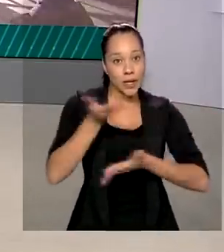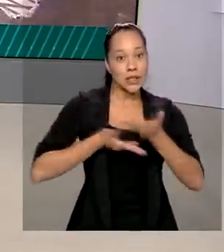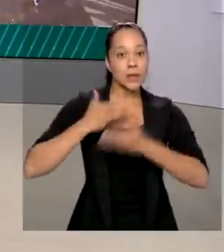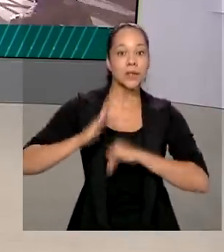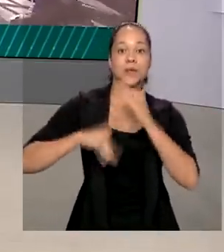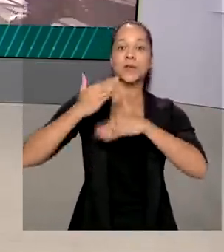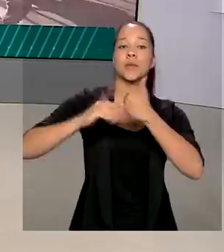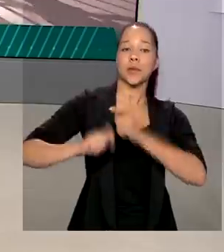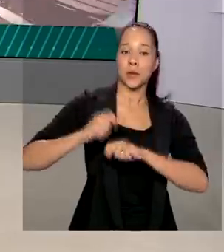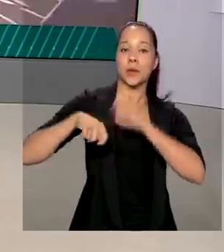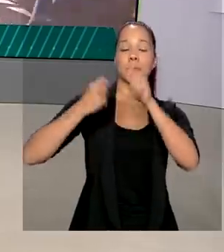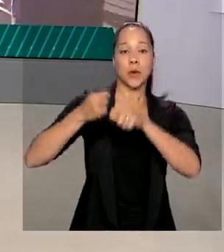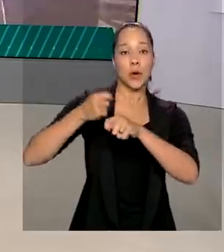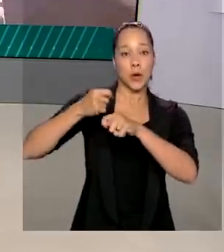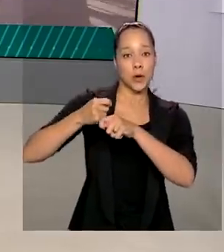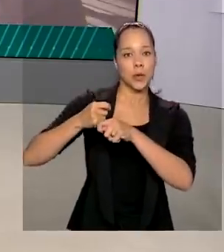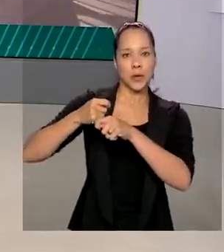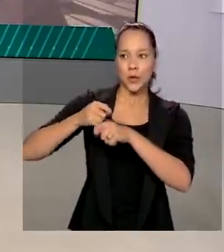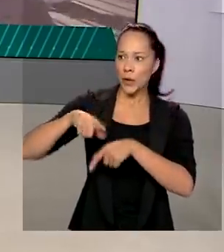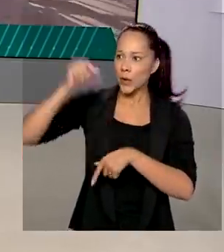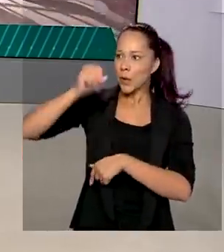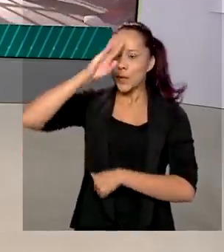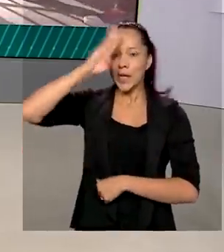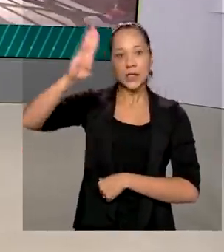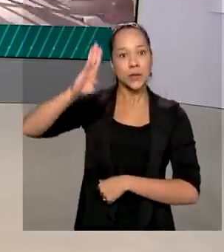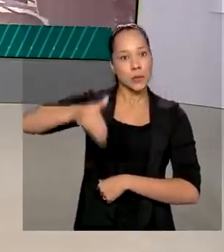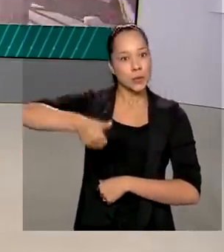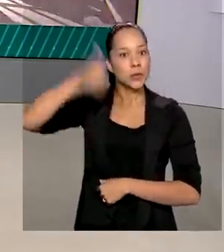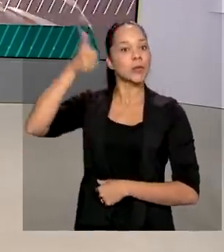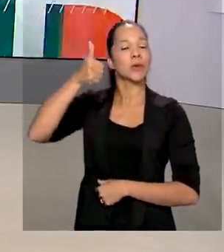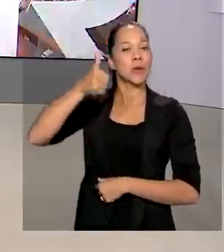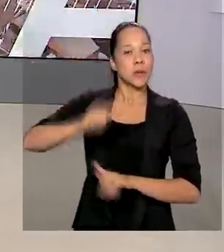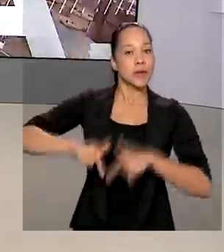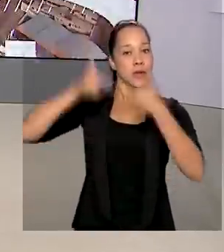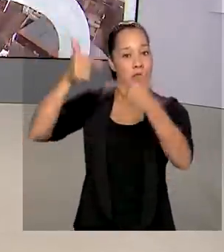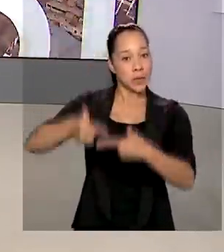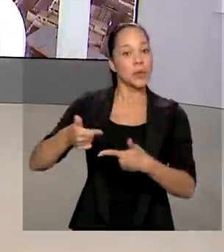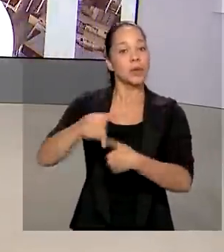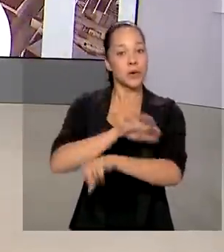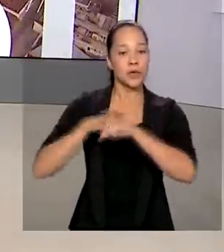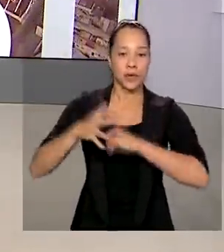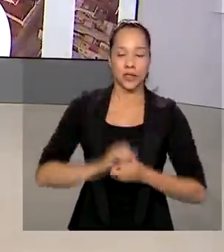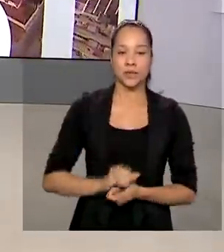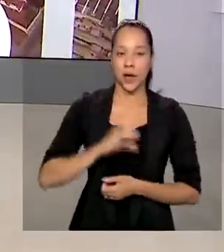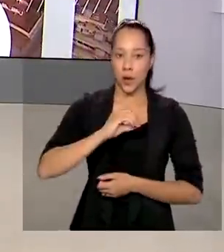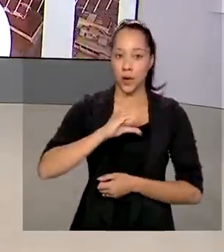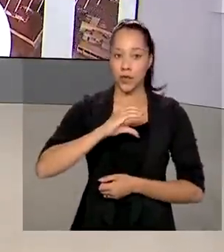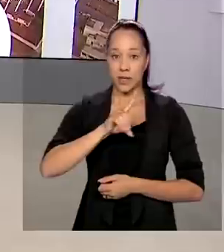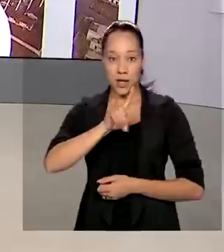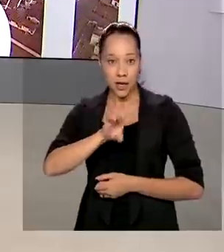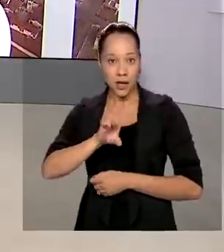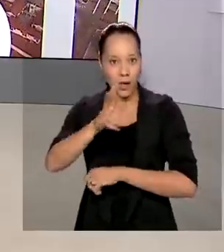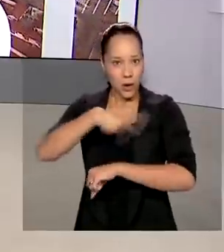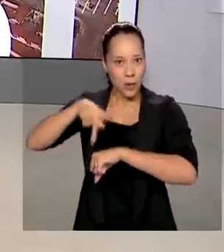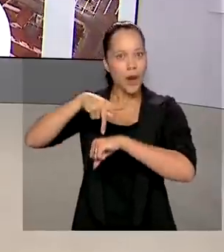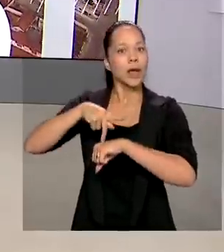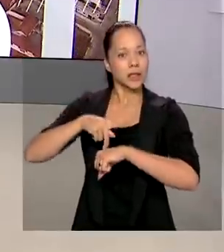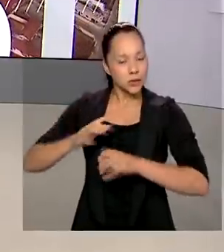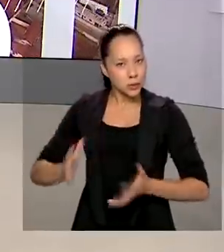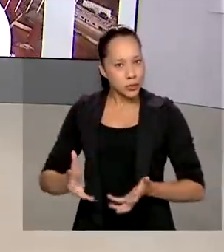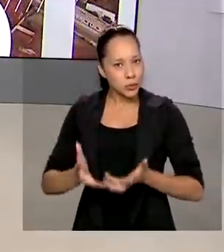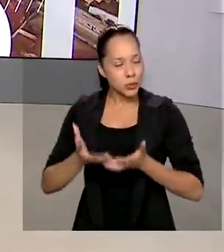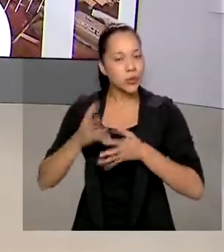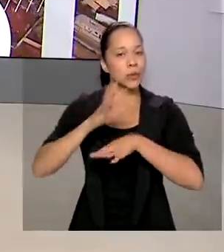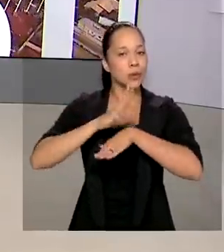Desenvolvimento Econômico destaca o Brasil no enfrentamento à Covid-19. Segundo a OCDE, o país segue em recuperação